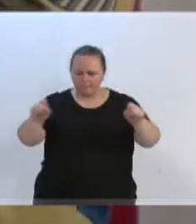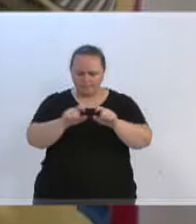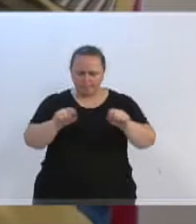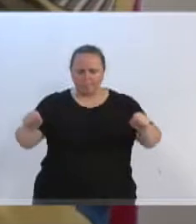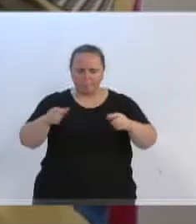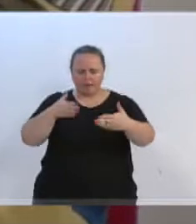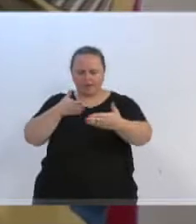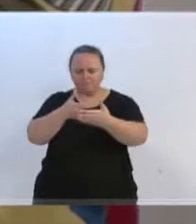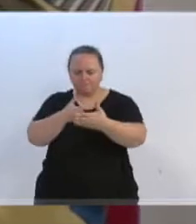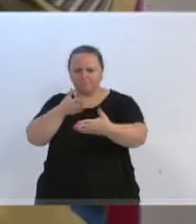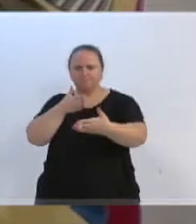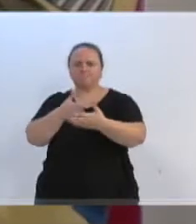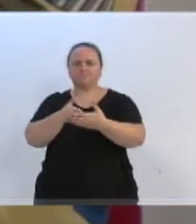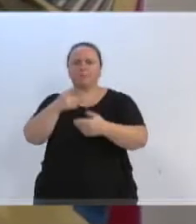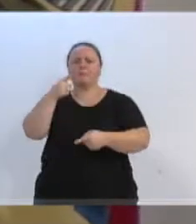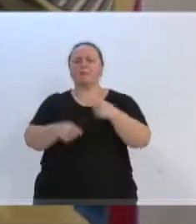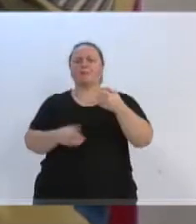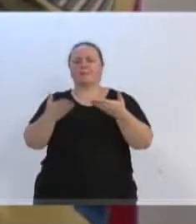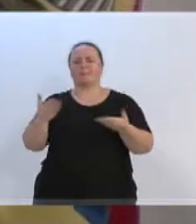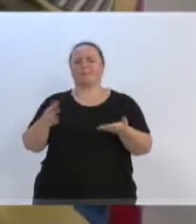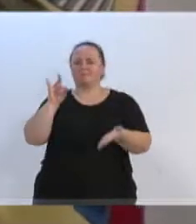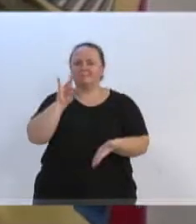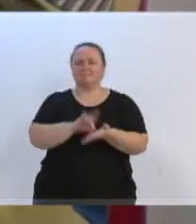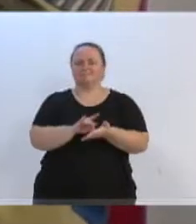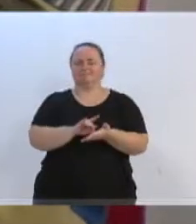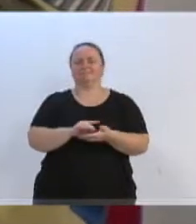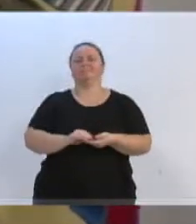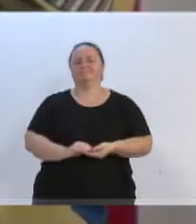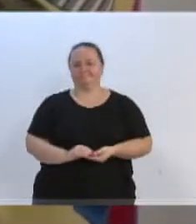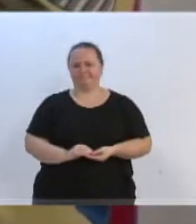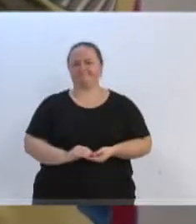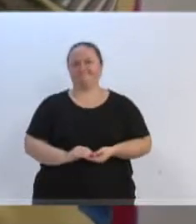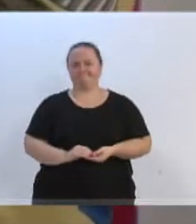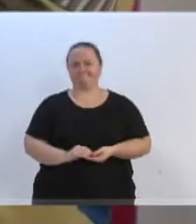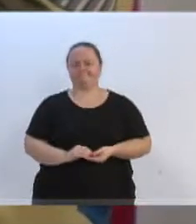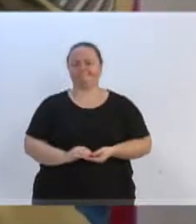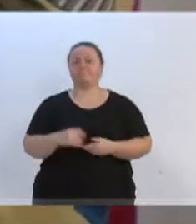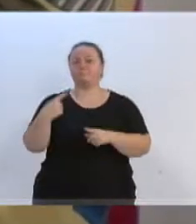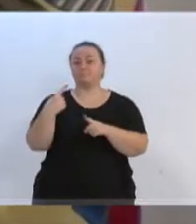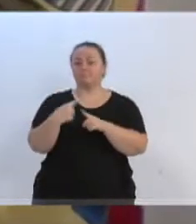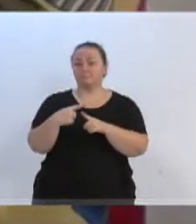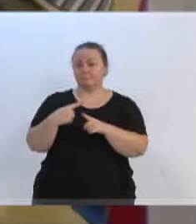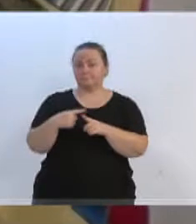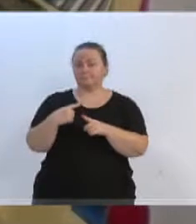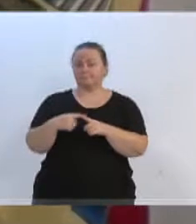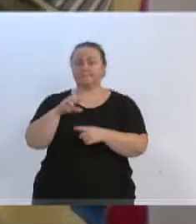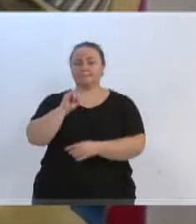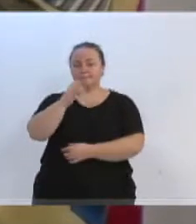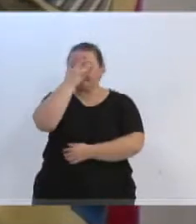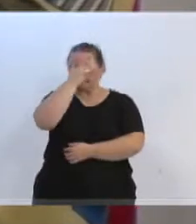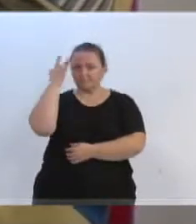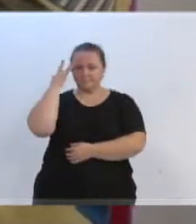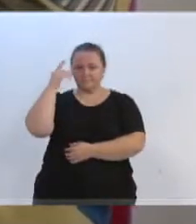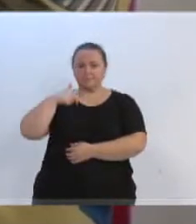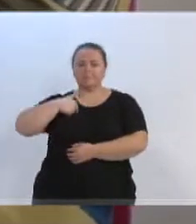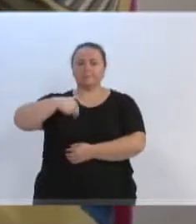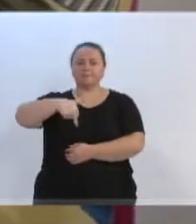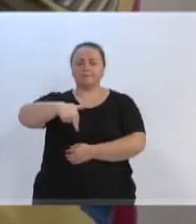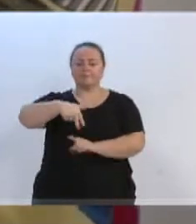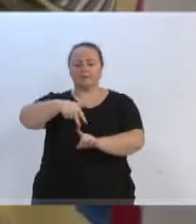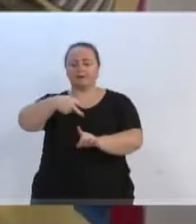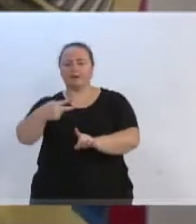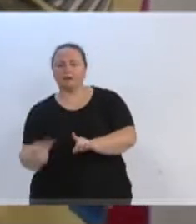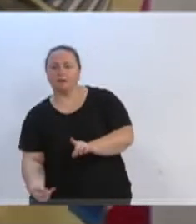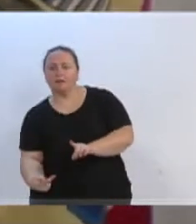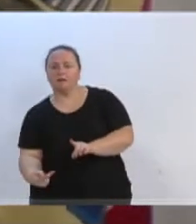entradas para que não tivesse, de fato, essa passagem. Porque, de qualquer forma, se alguém passar aí e vier acontecer qualquer